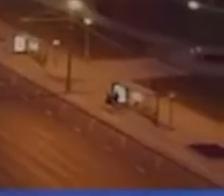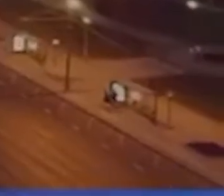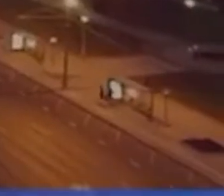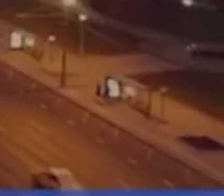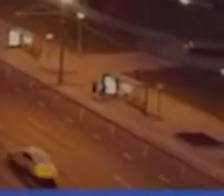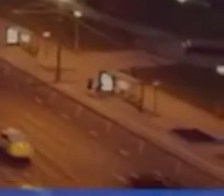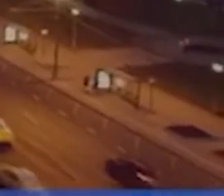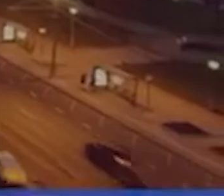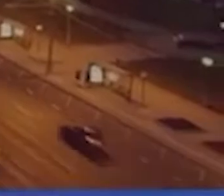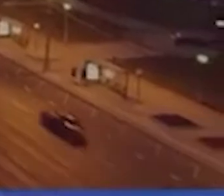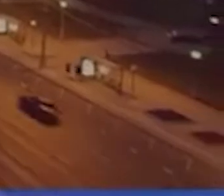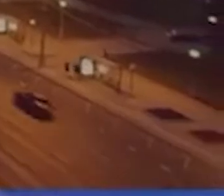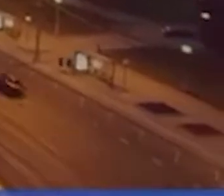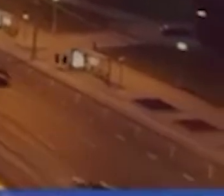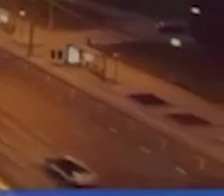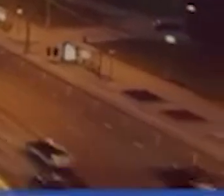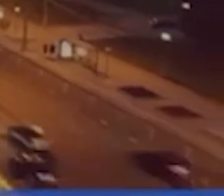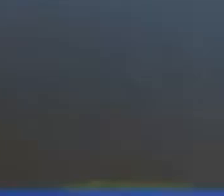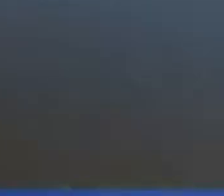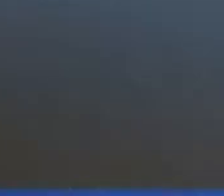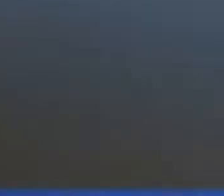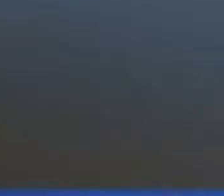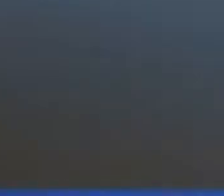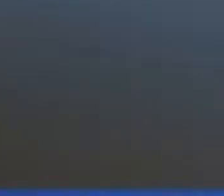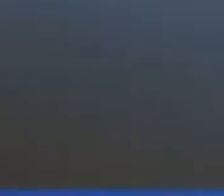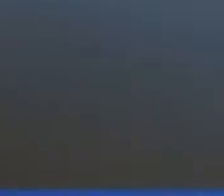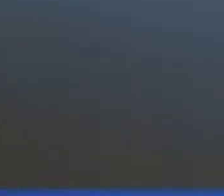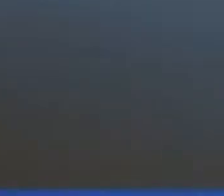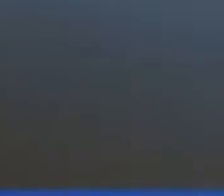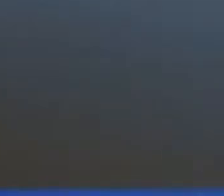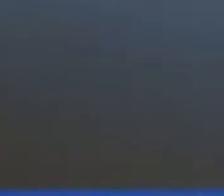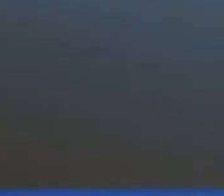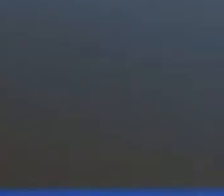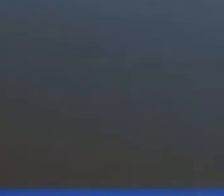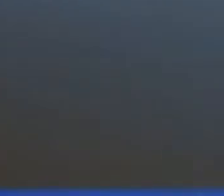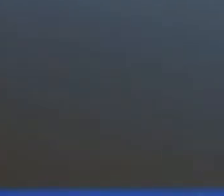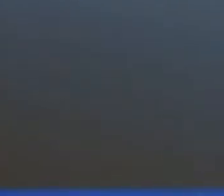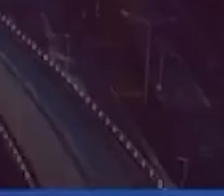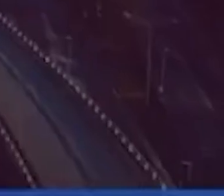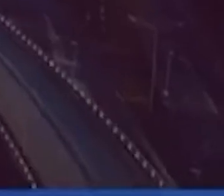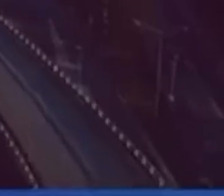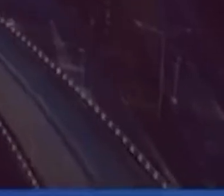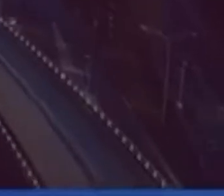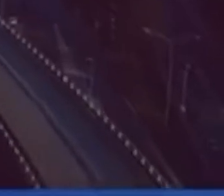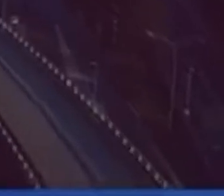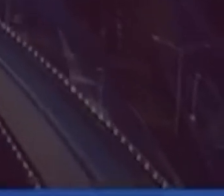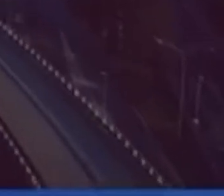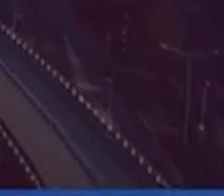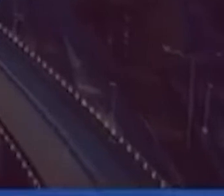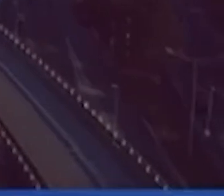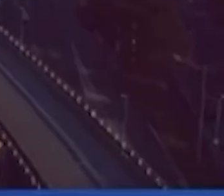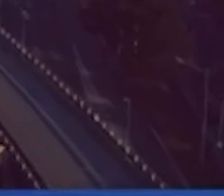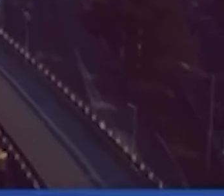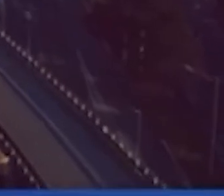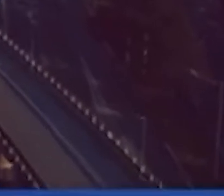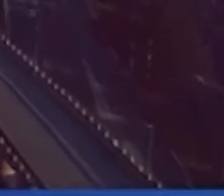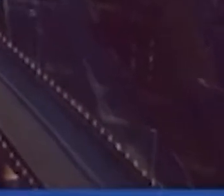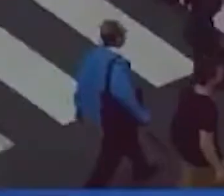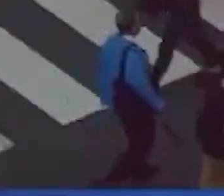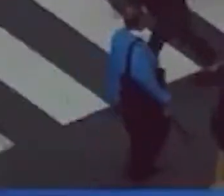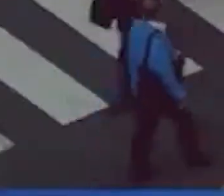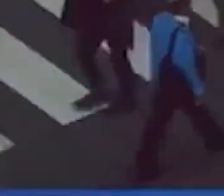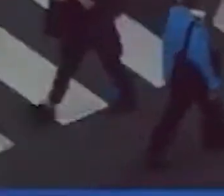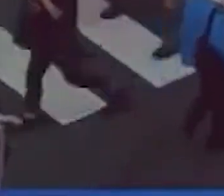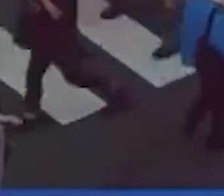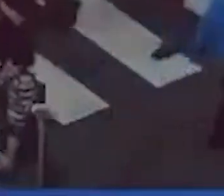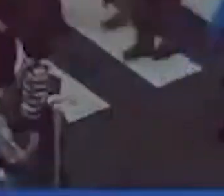é conseguir aproveitar questões inteligentes para enfrentar os desafios, a melhorar o